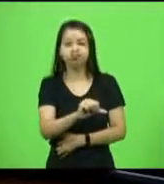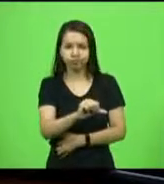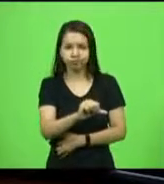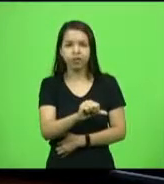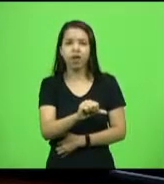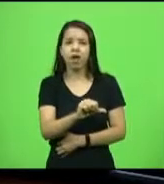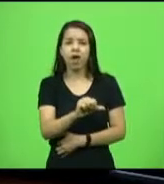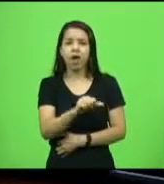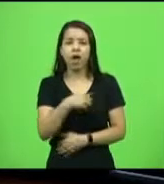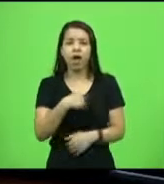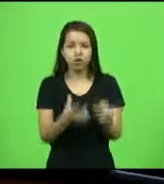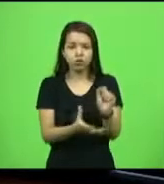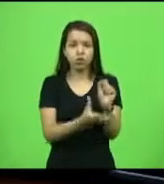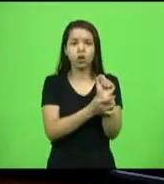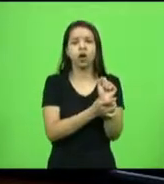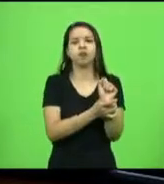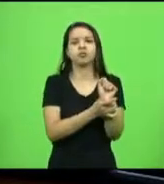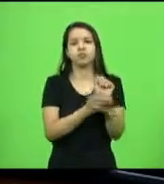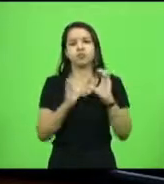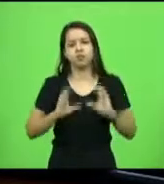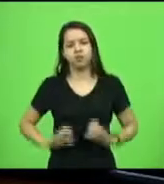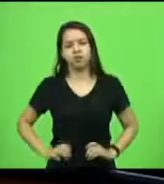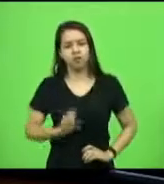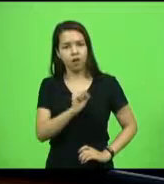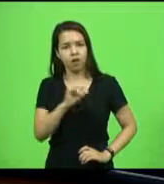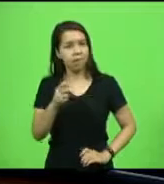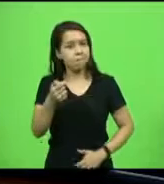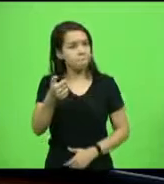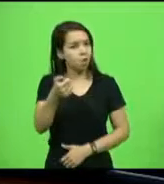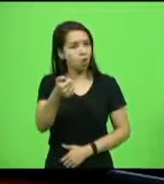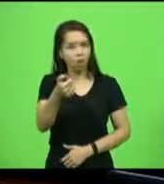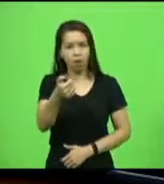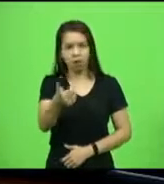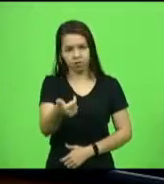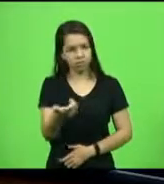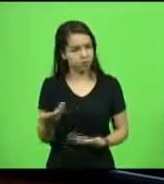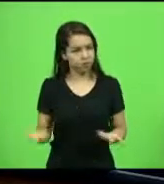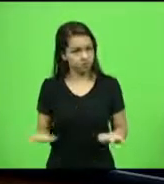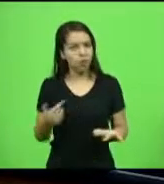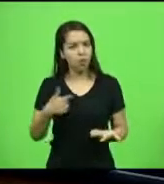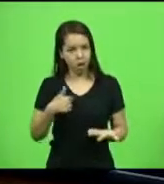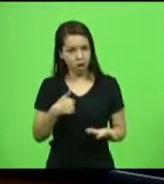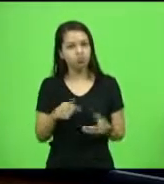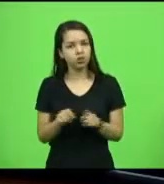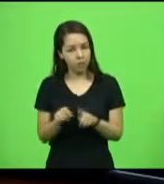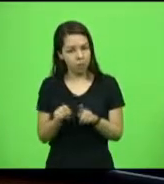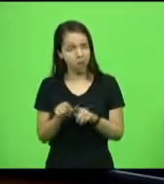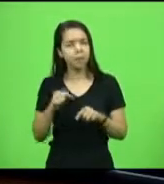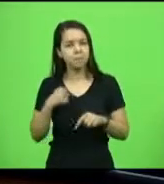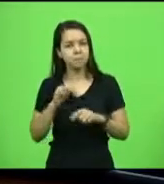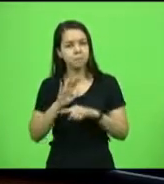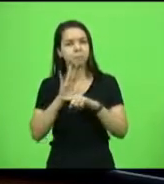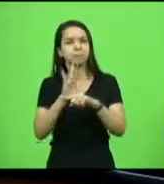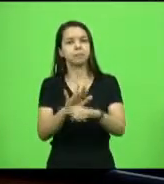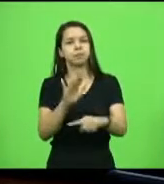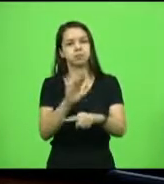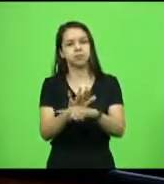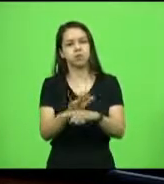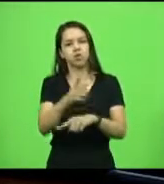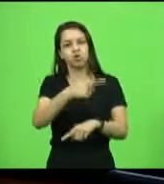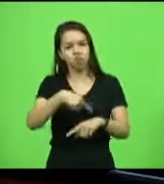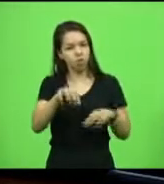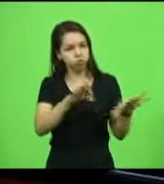cidadão catarinense. Gostaria de me colocar à disposição também para que a gente possa encontrar uma saída